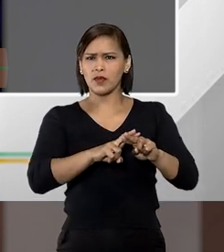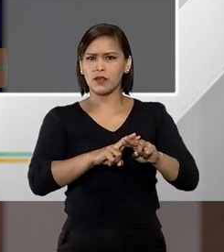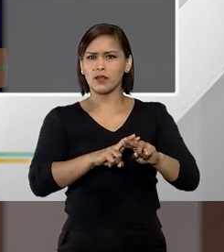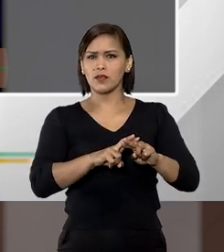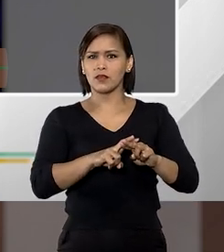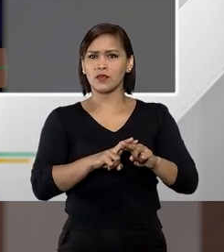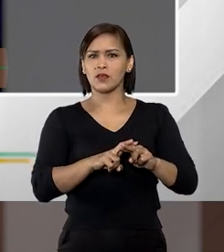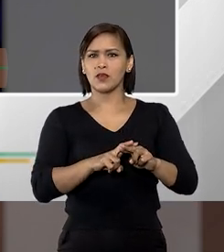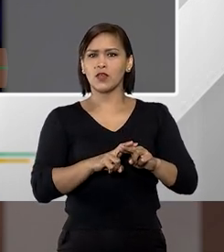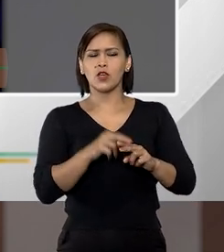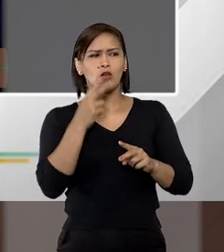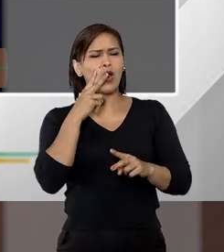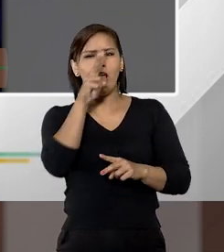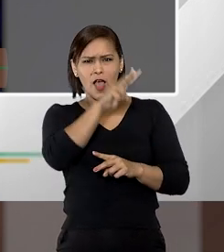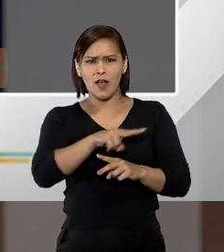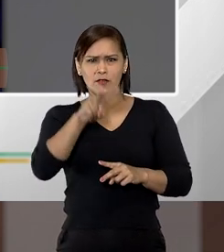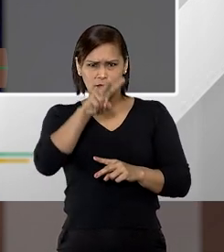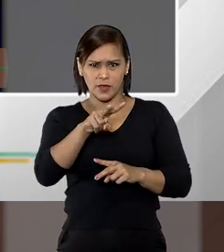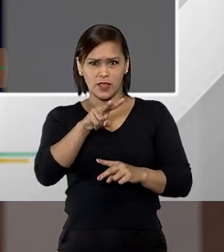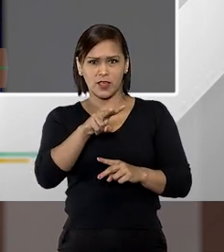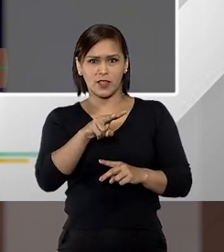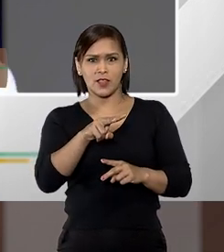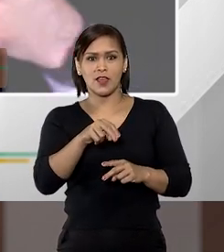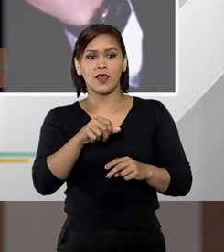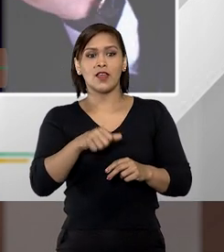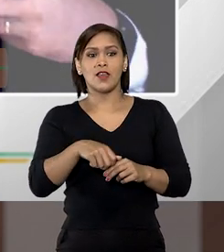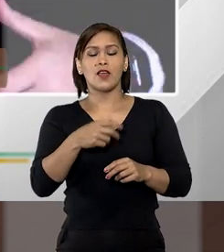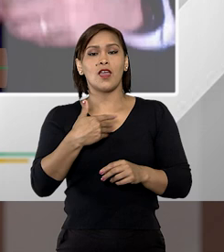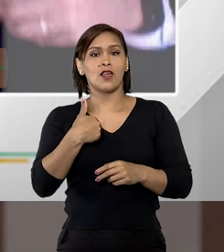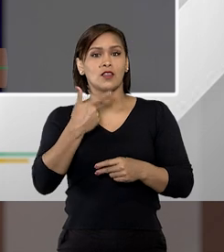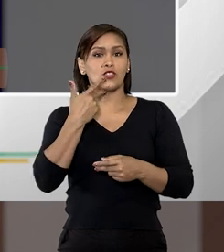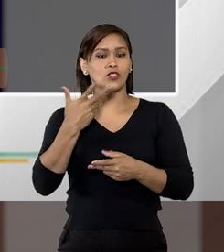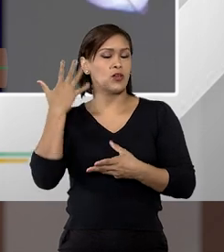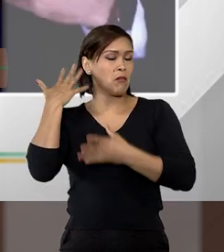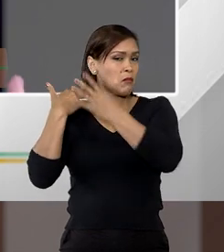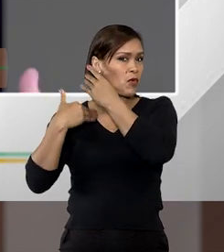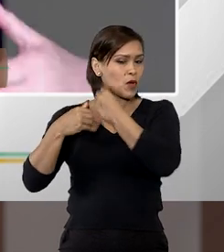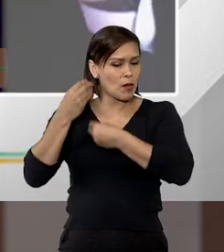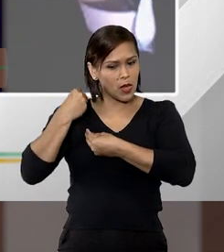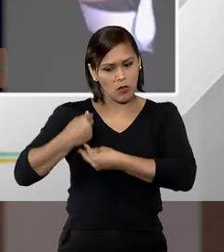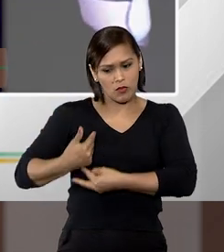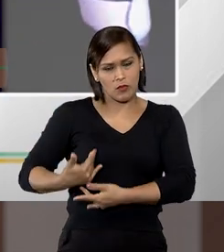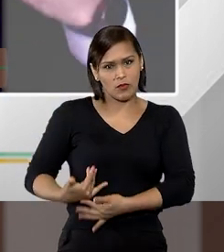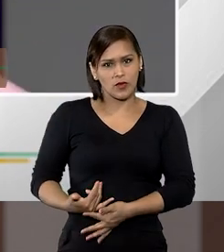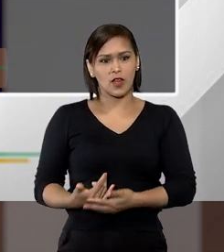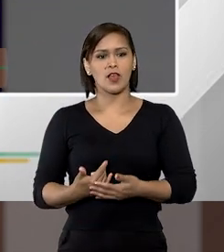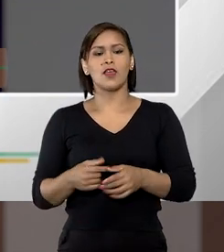filho o senhor está vendo isso aqui ela vai puxa a cabeça ela tinha um cabelo cabelo longo